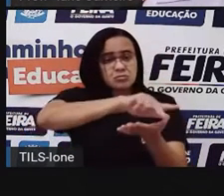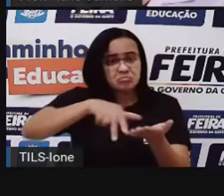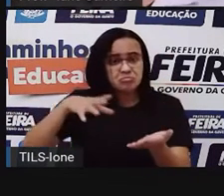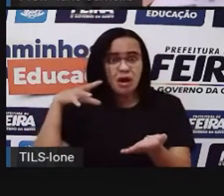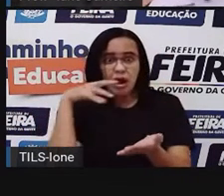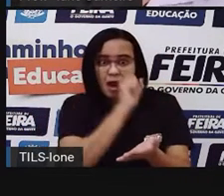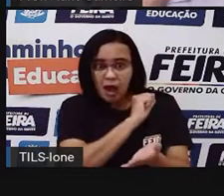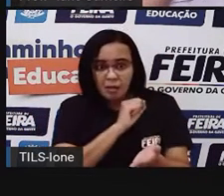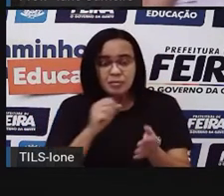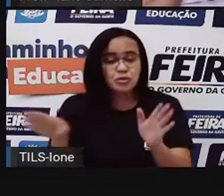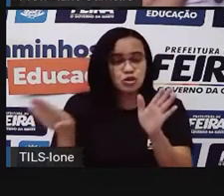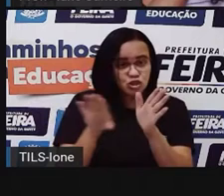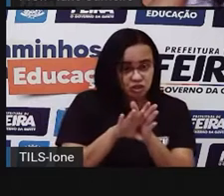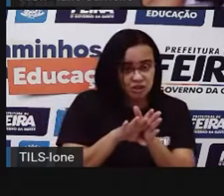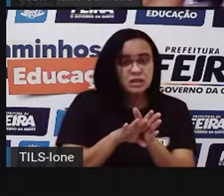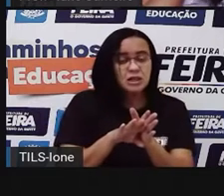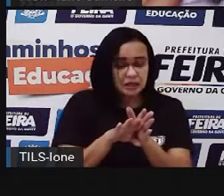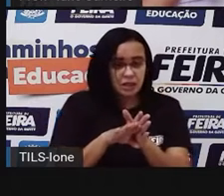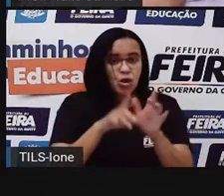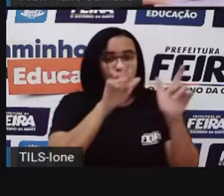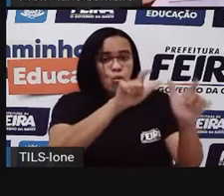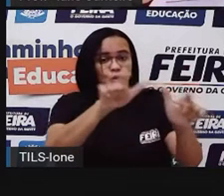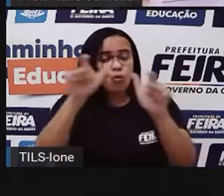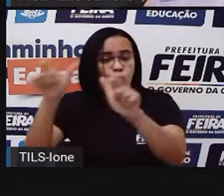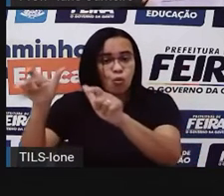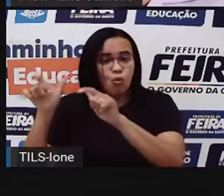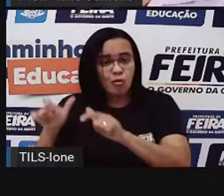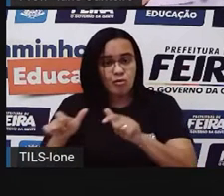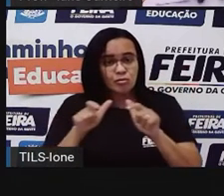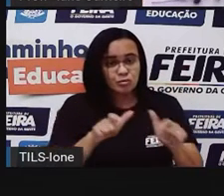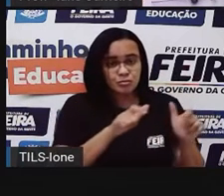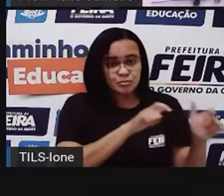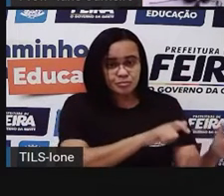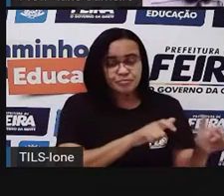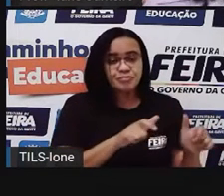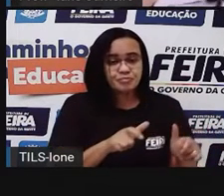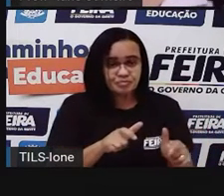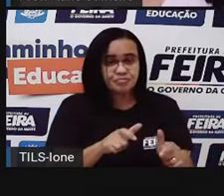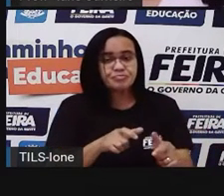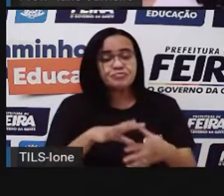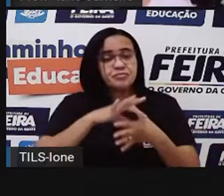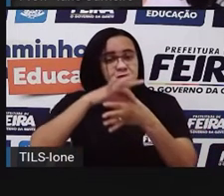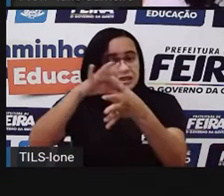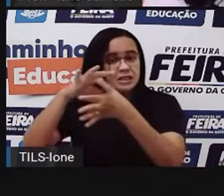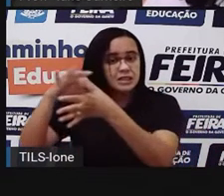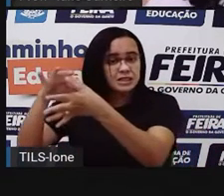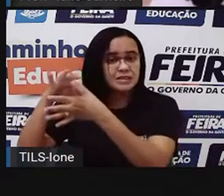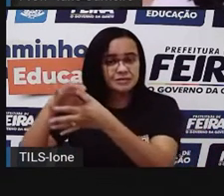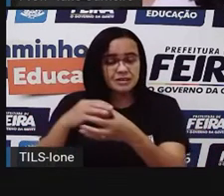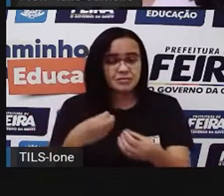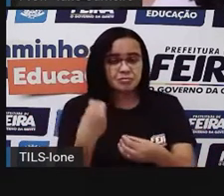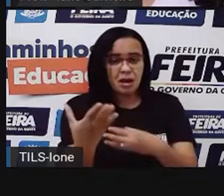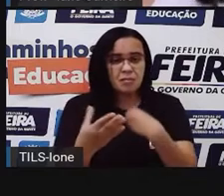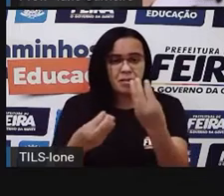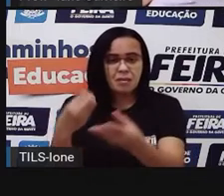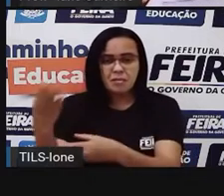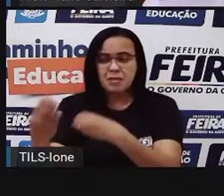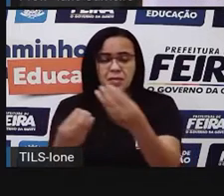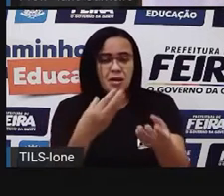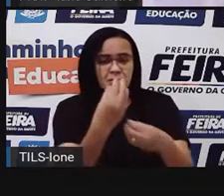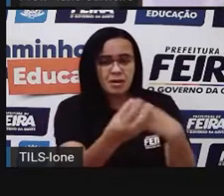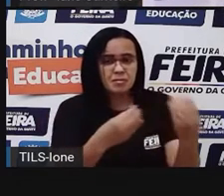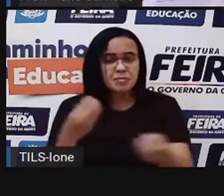dependendo do lugar, do estado, da cidade, eles faziam as distribuições, as distribuições em